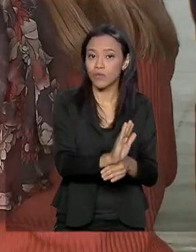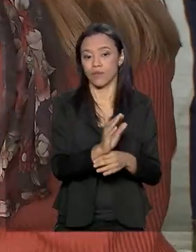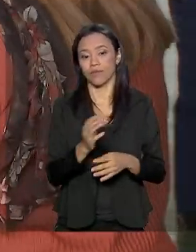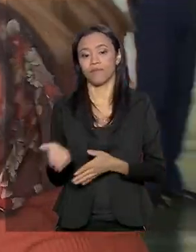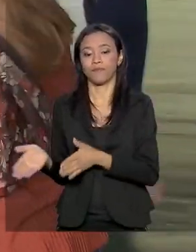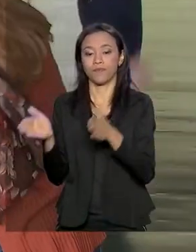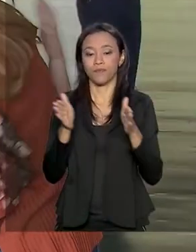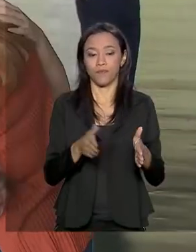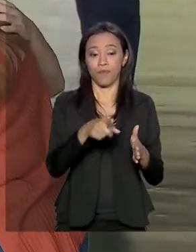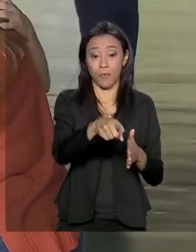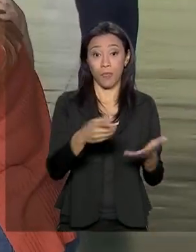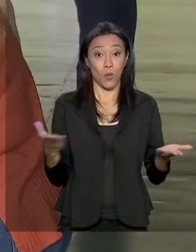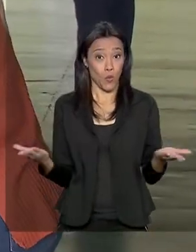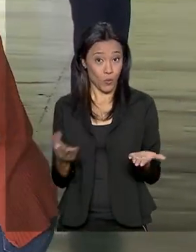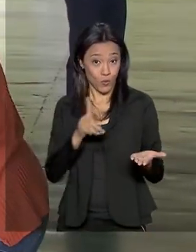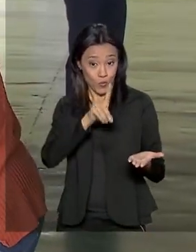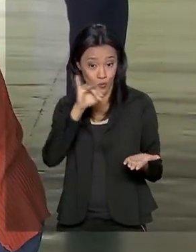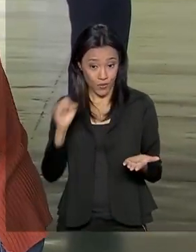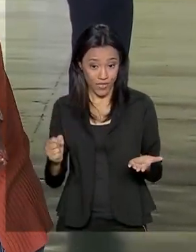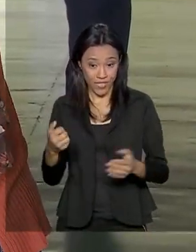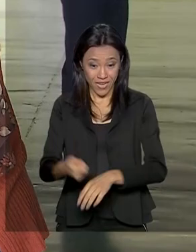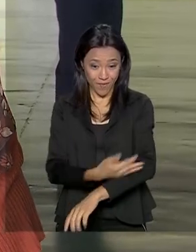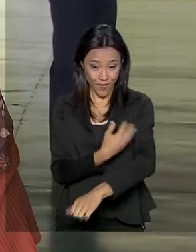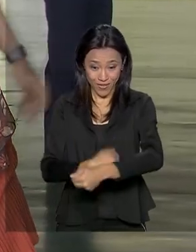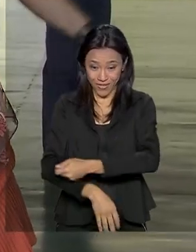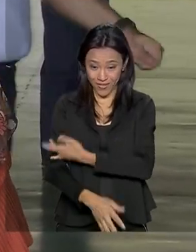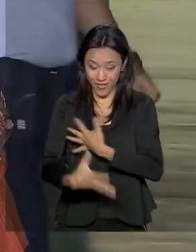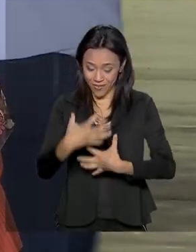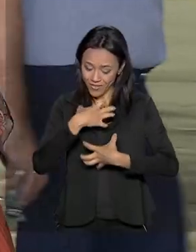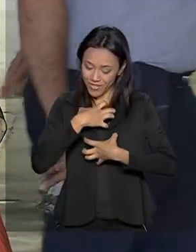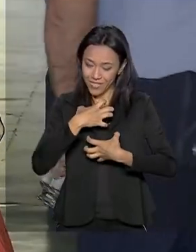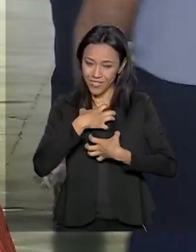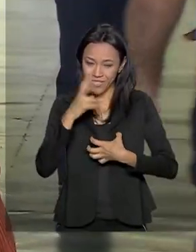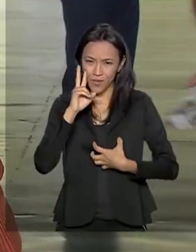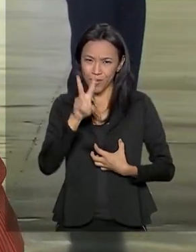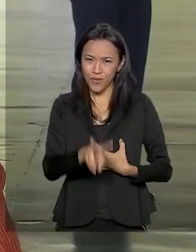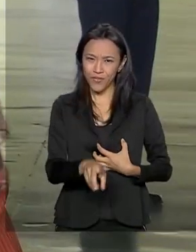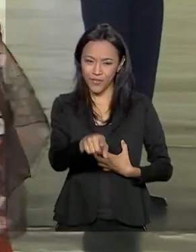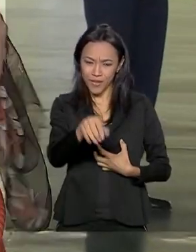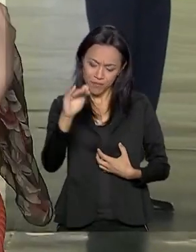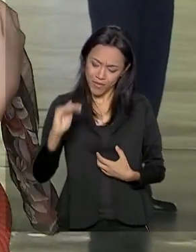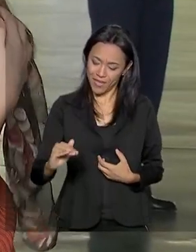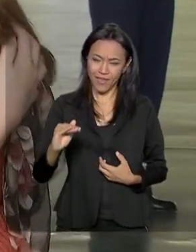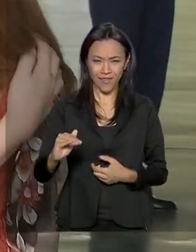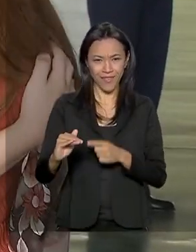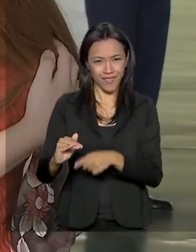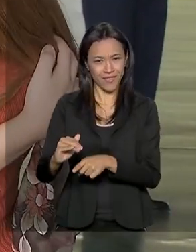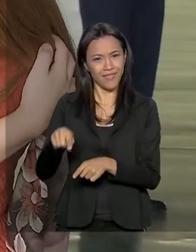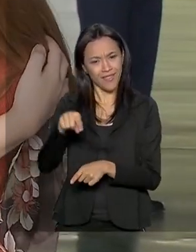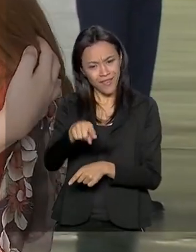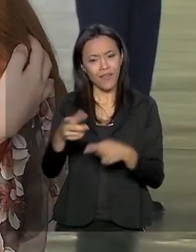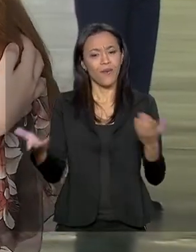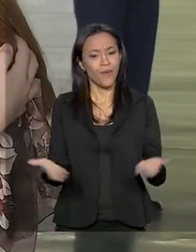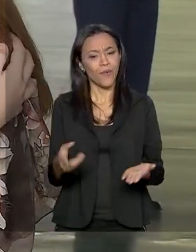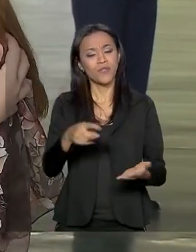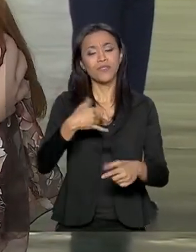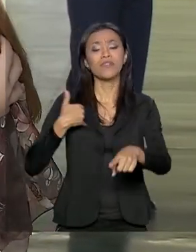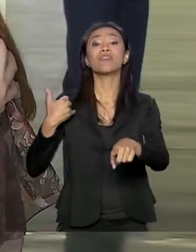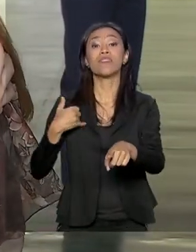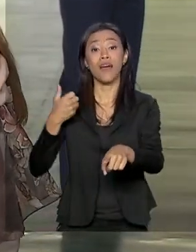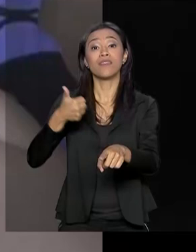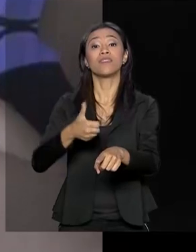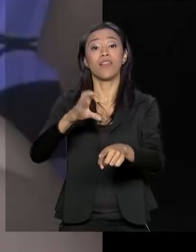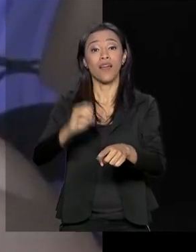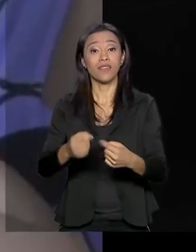Como o dia era de emoção, eu também me emocionei ao reencontrar a pequena Alícia, que hoje, aos 10 anos,